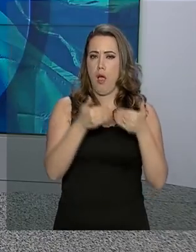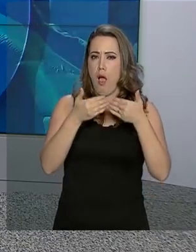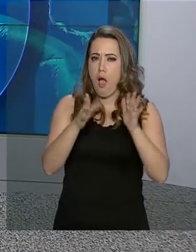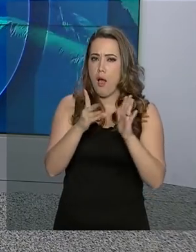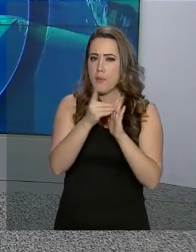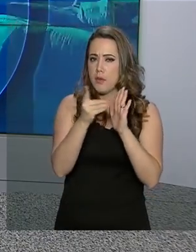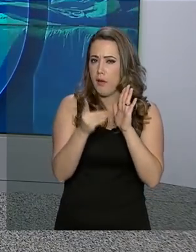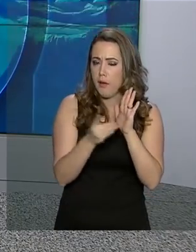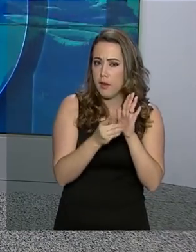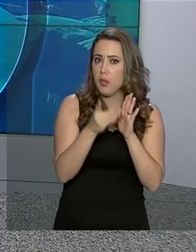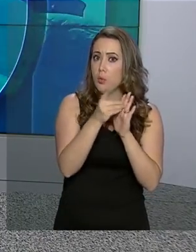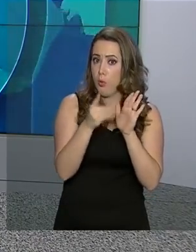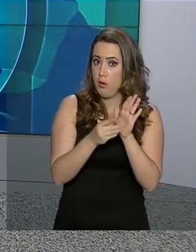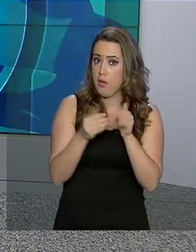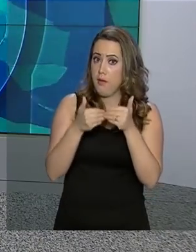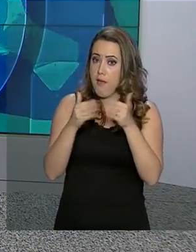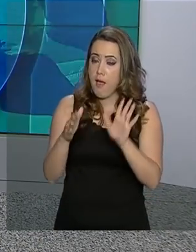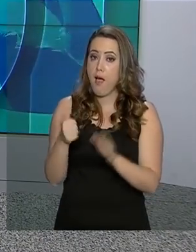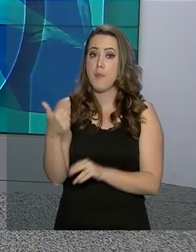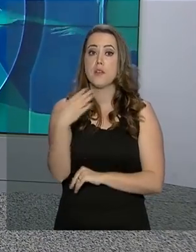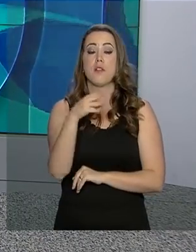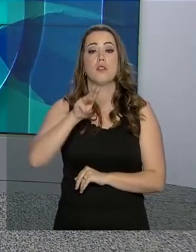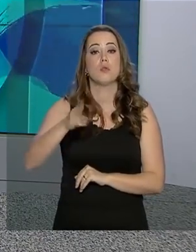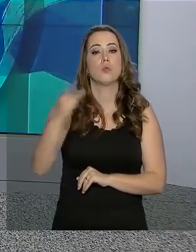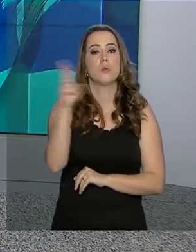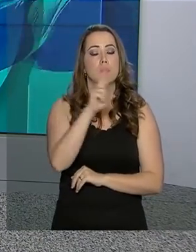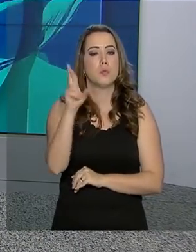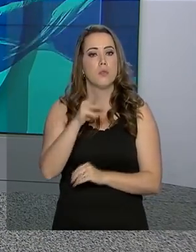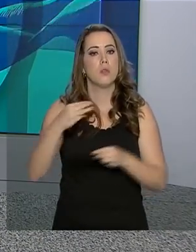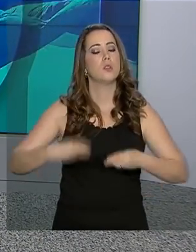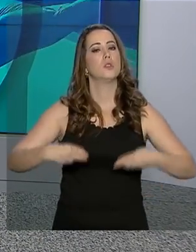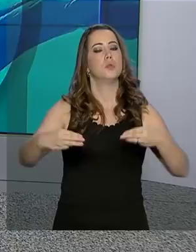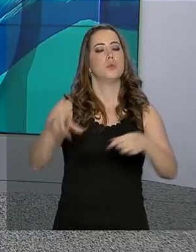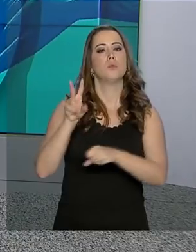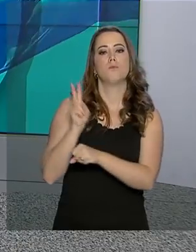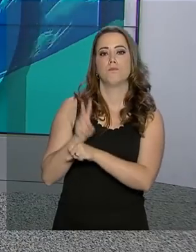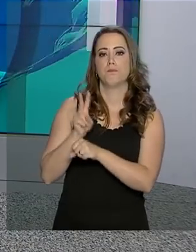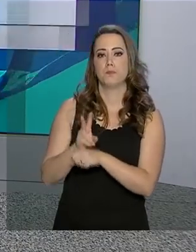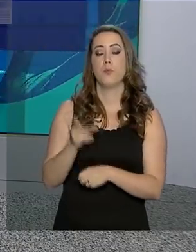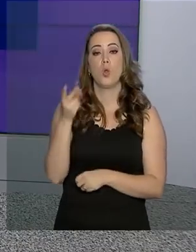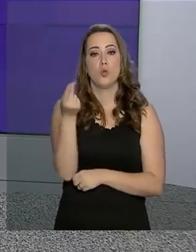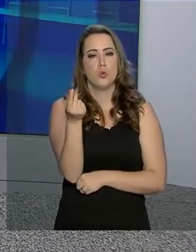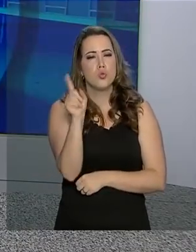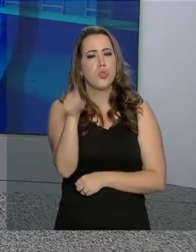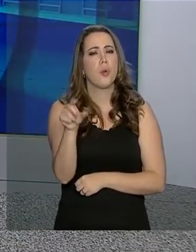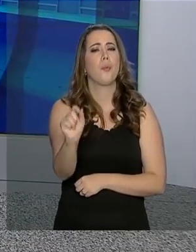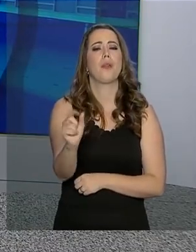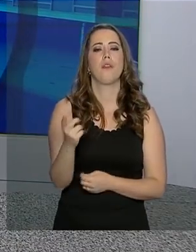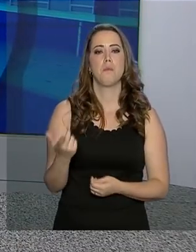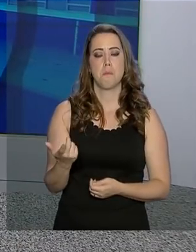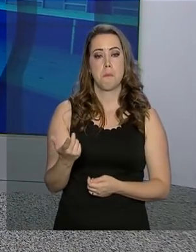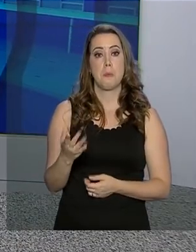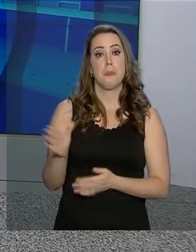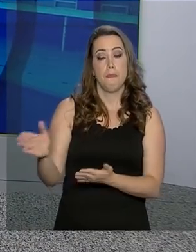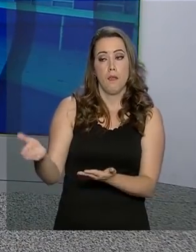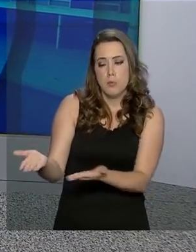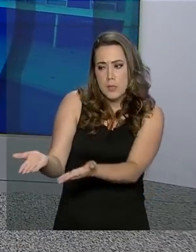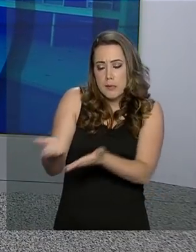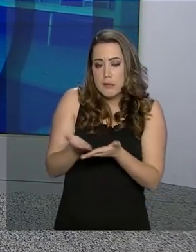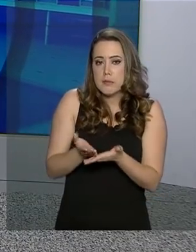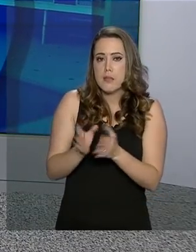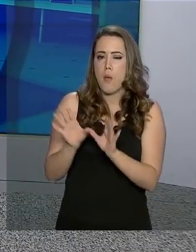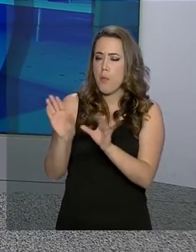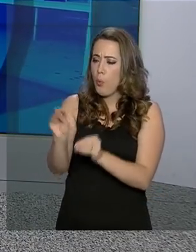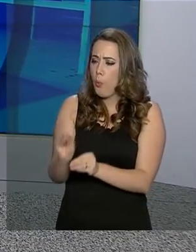crédito extraordinário de 14 milhões de reais para o Ministério da Defesa. O dinheiro é para ações de acolhimento